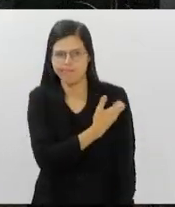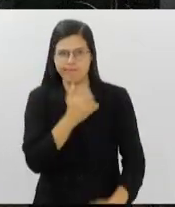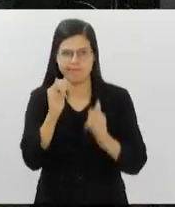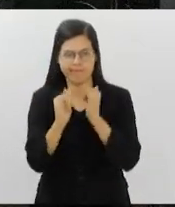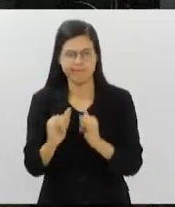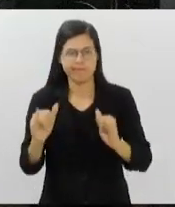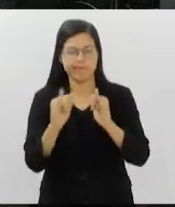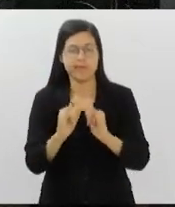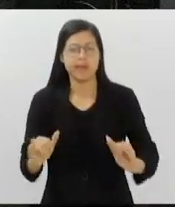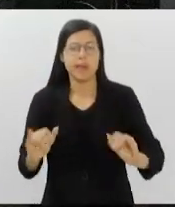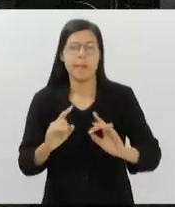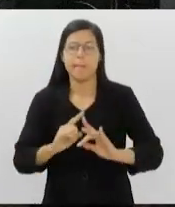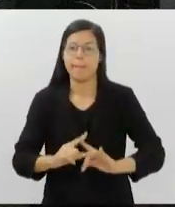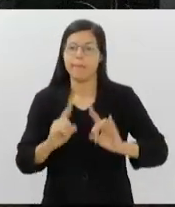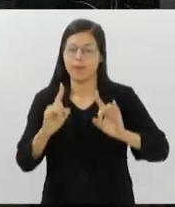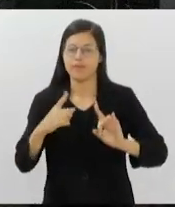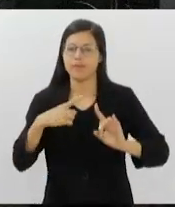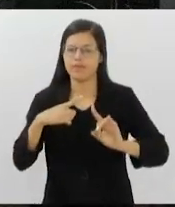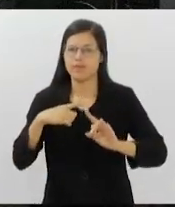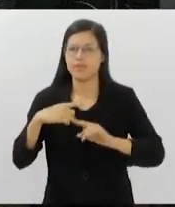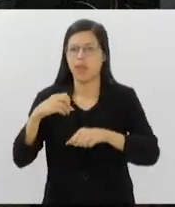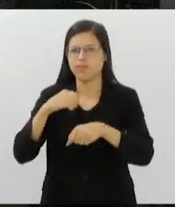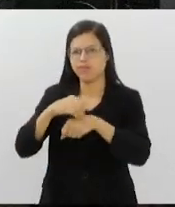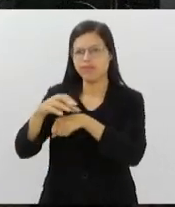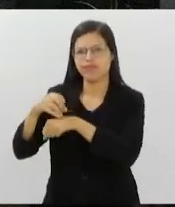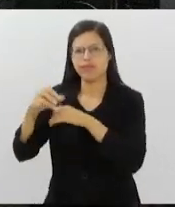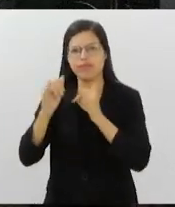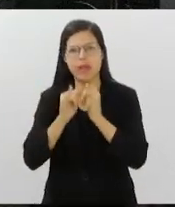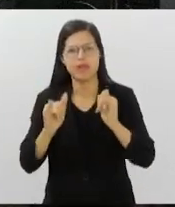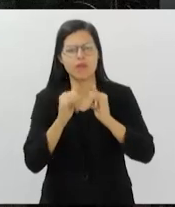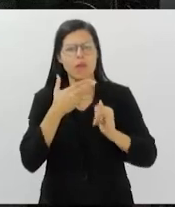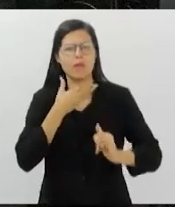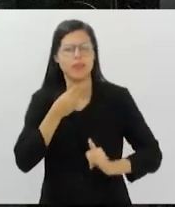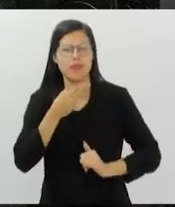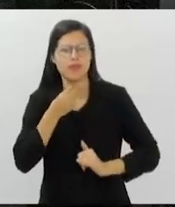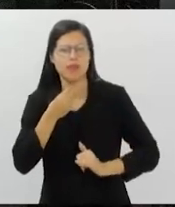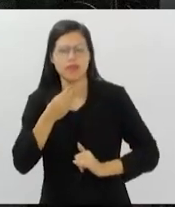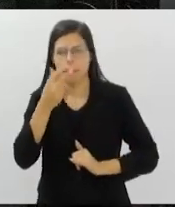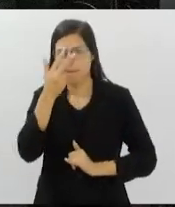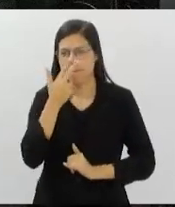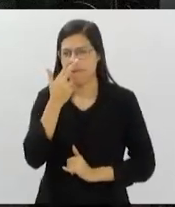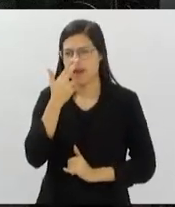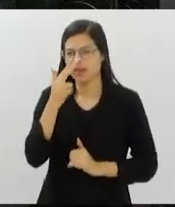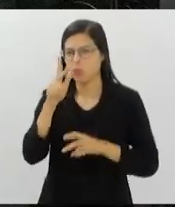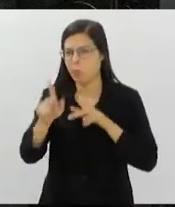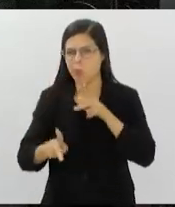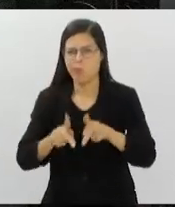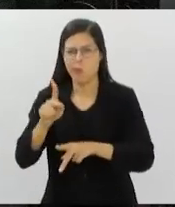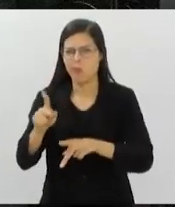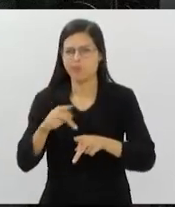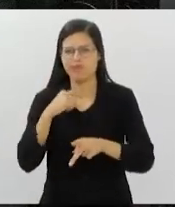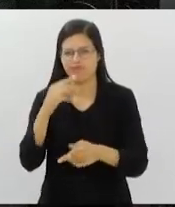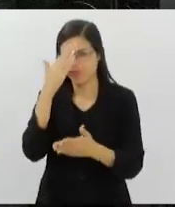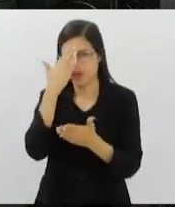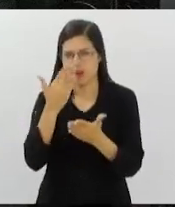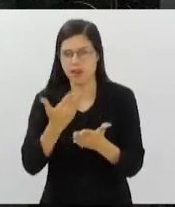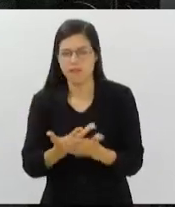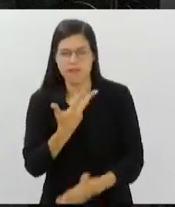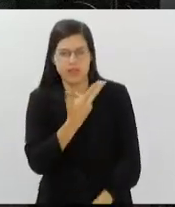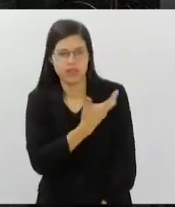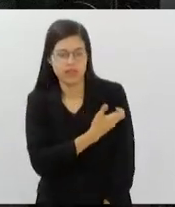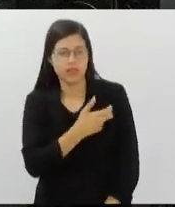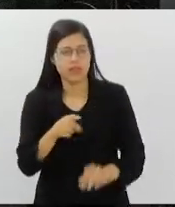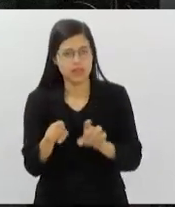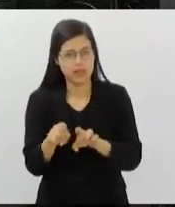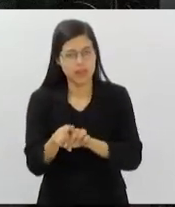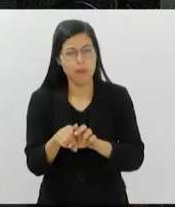circulação de informações falsas vem gerando desconfiança da população em relação às vacinas e até no sistema de saúde.